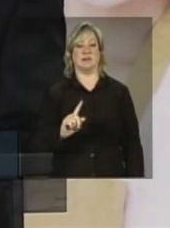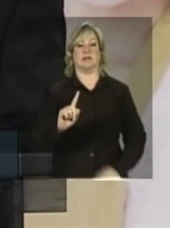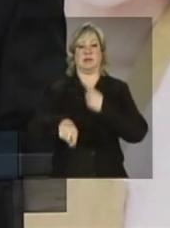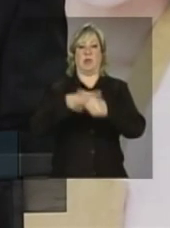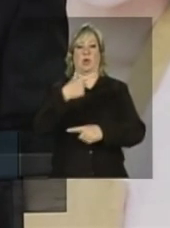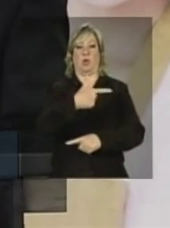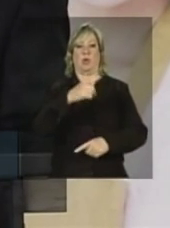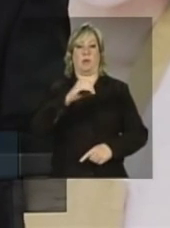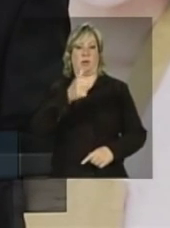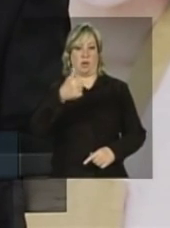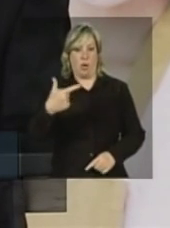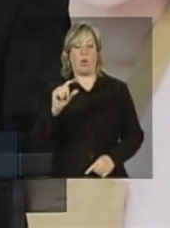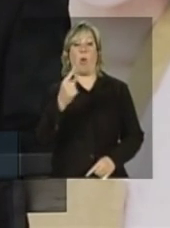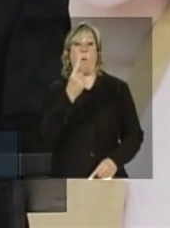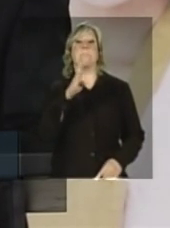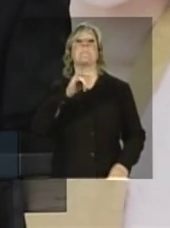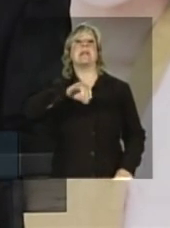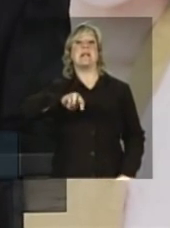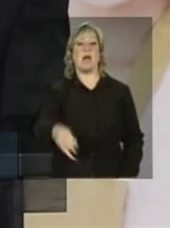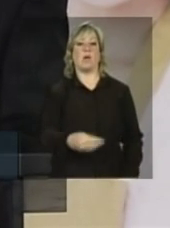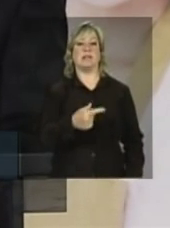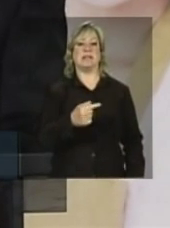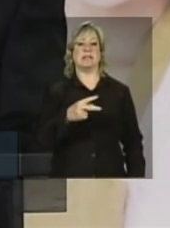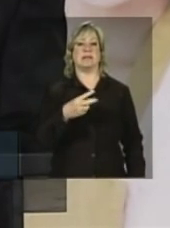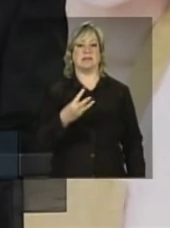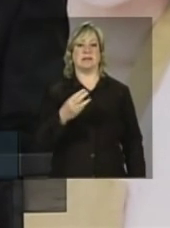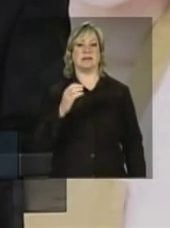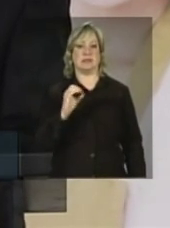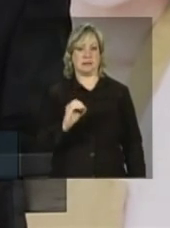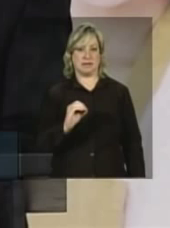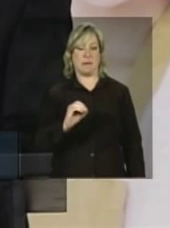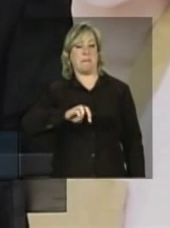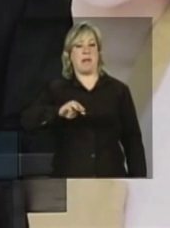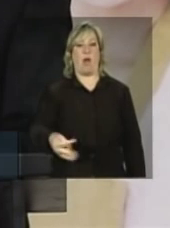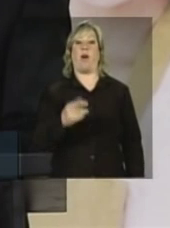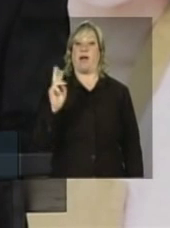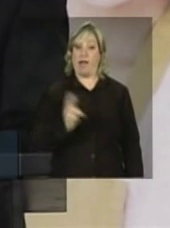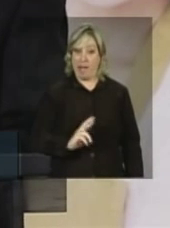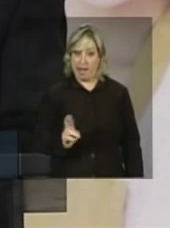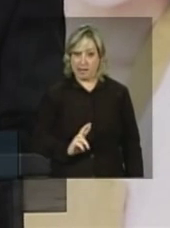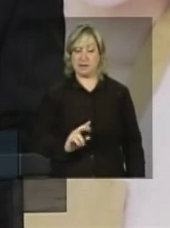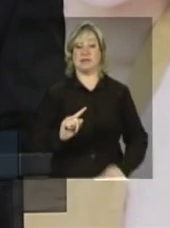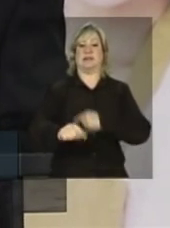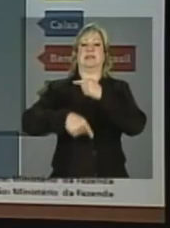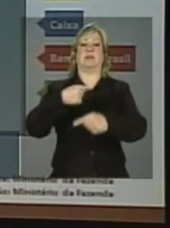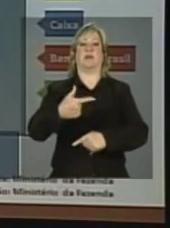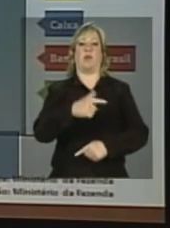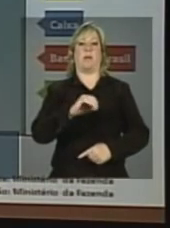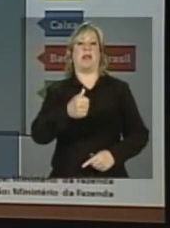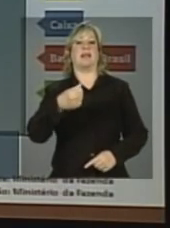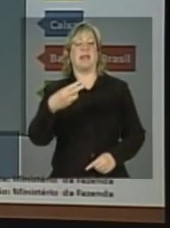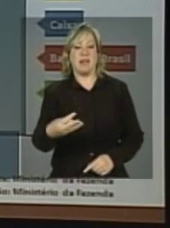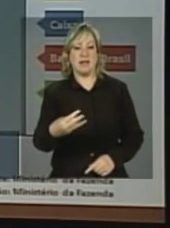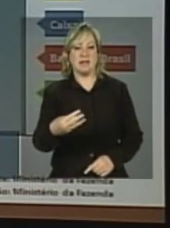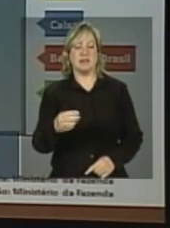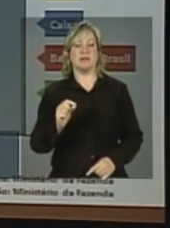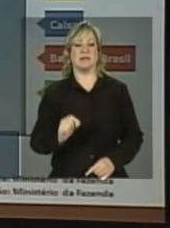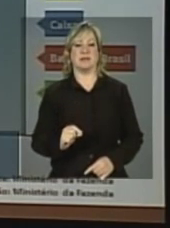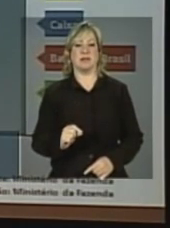2012, 1,7 bilhão de reais. E, em 2013,